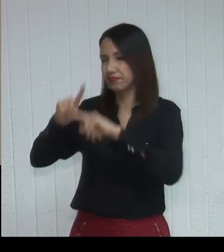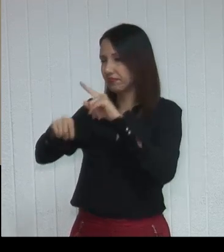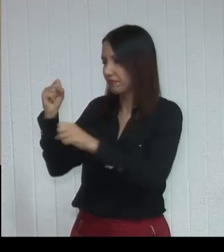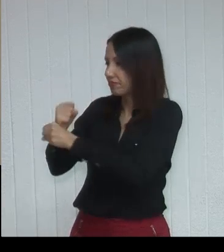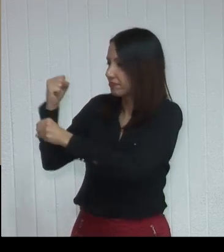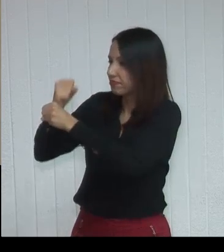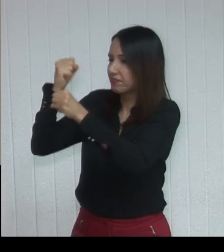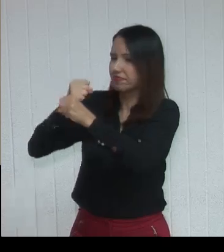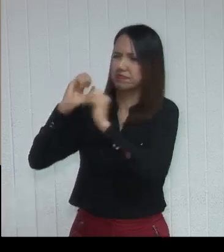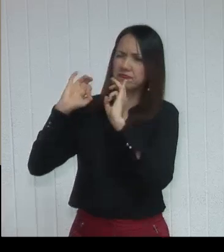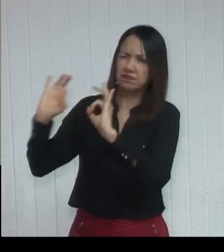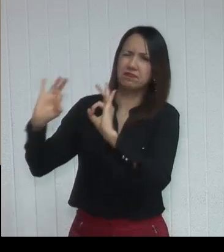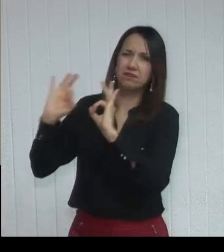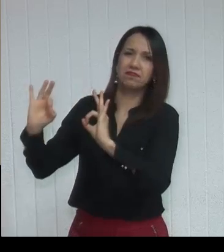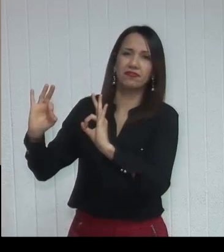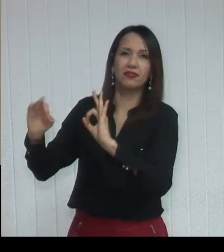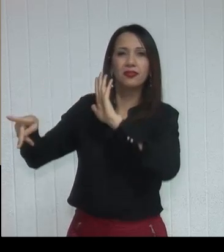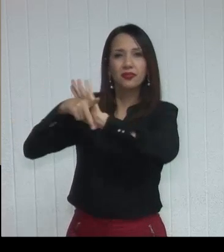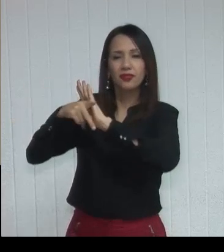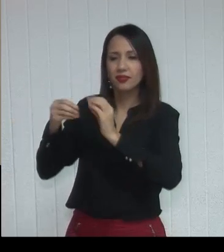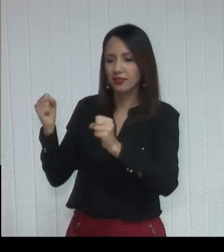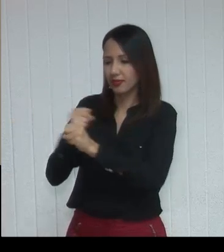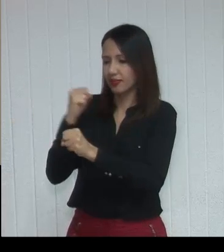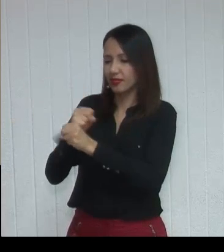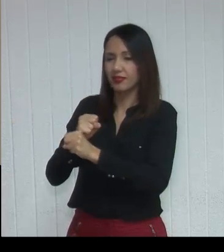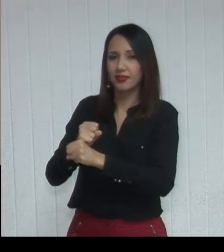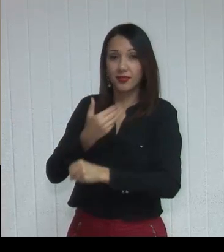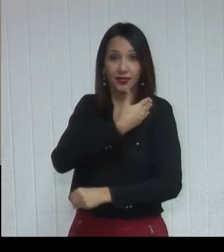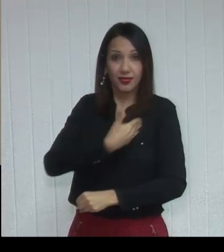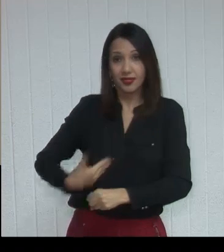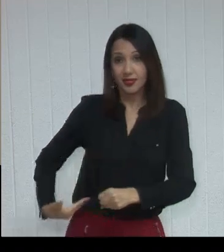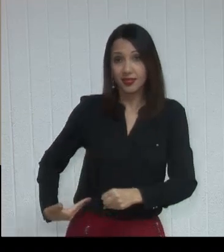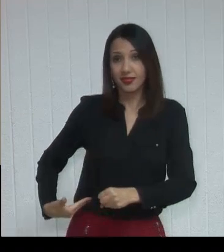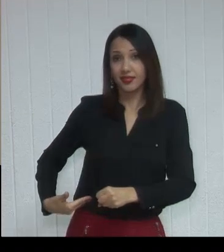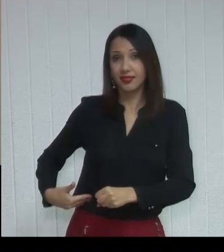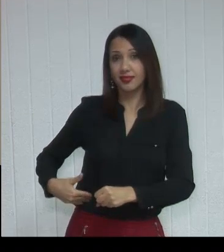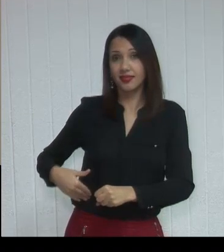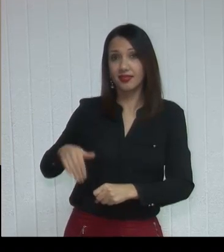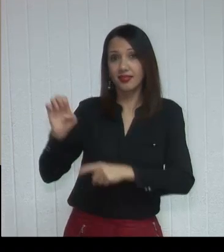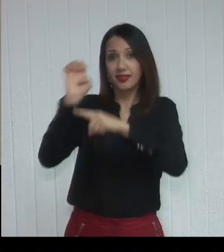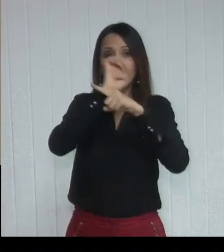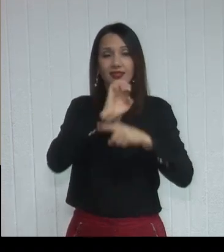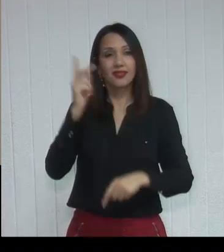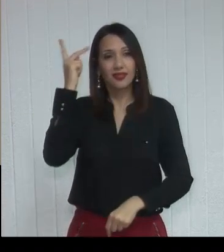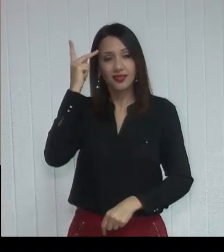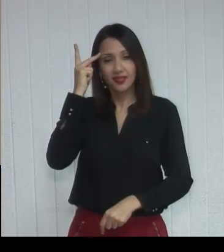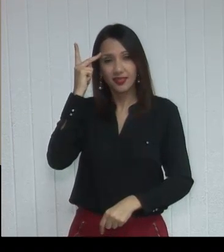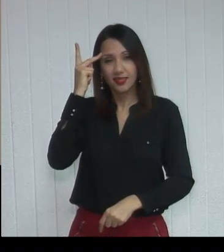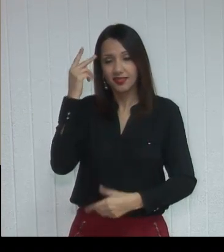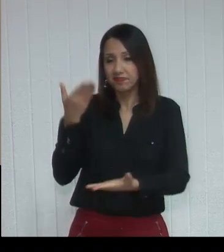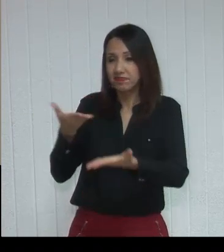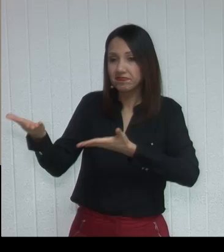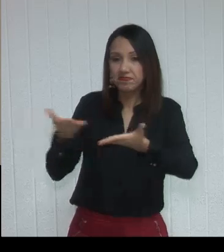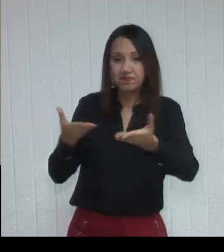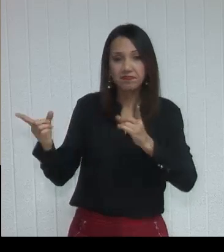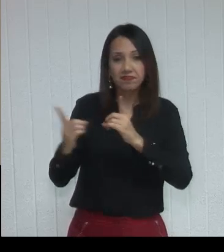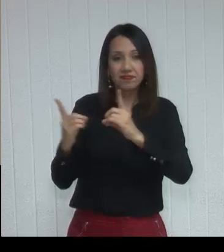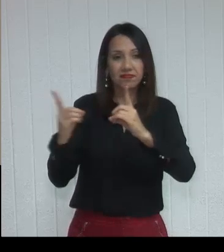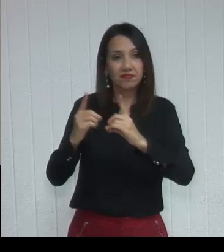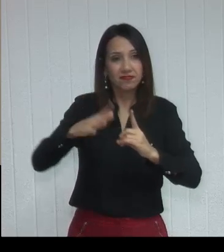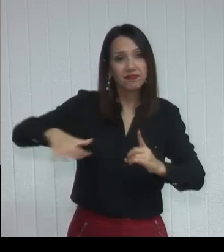totalmente do governo do Estado, vai entregar totalmente pronta, e vai atender toda aquela região onde vai ser